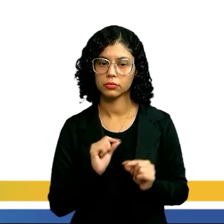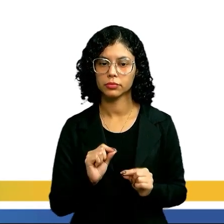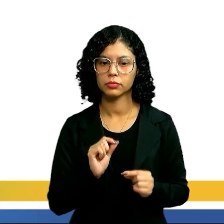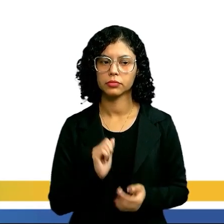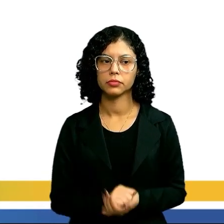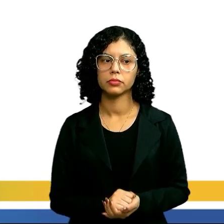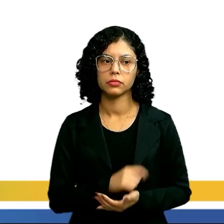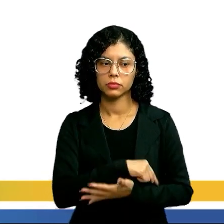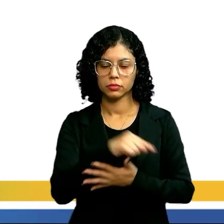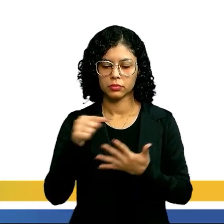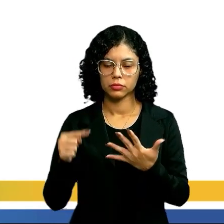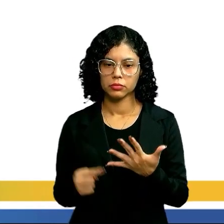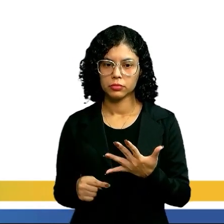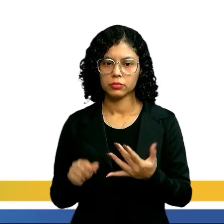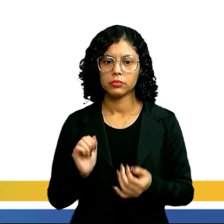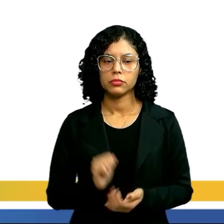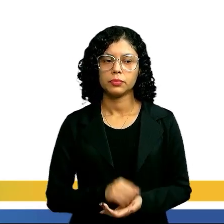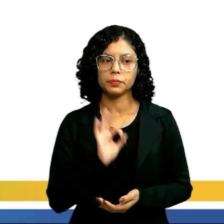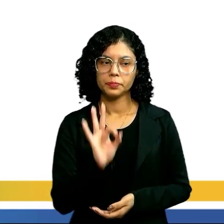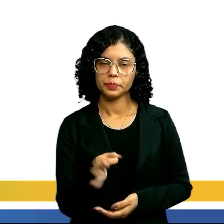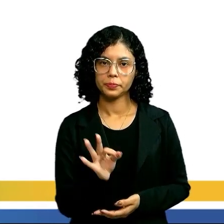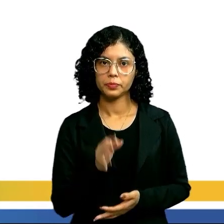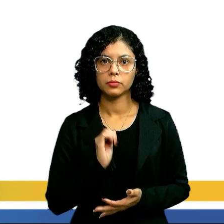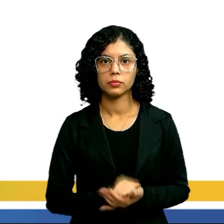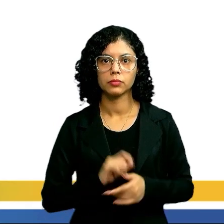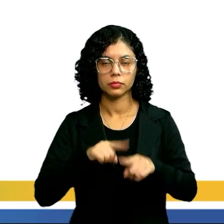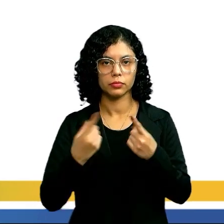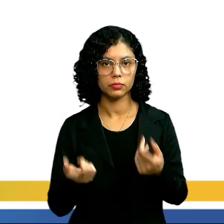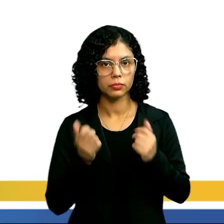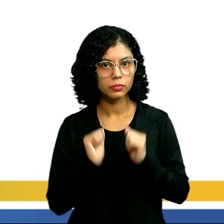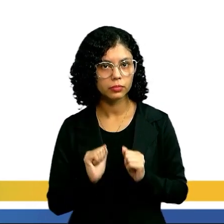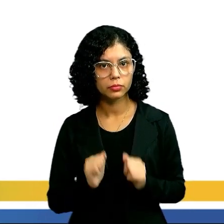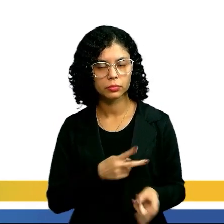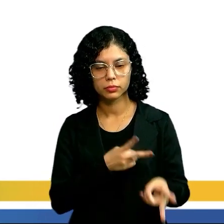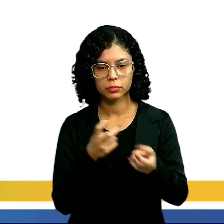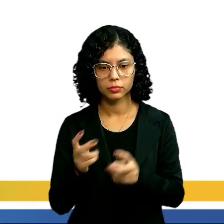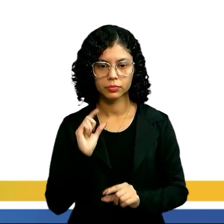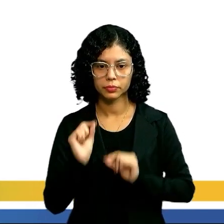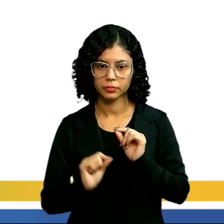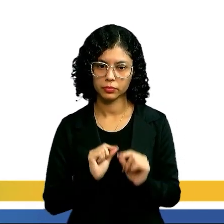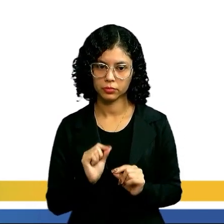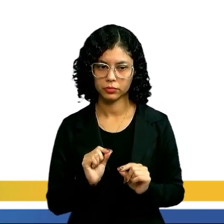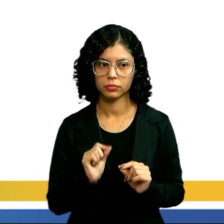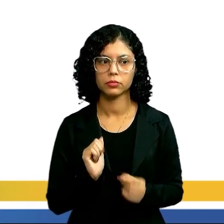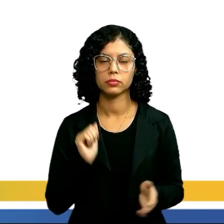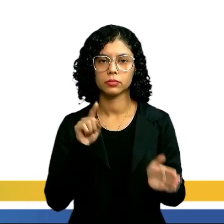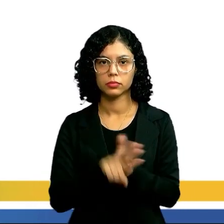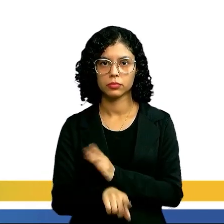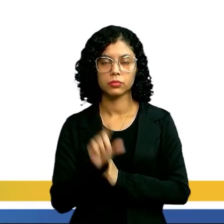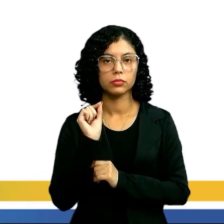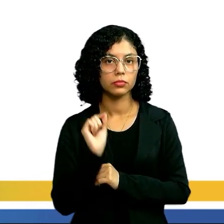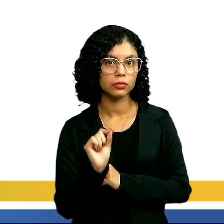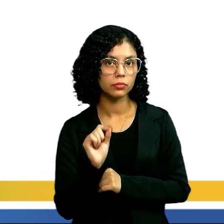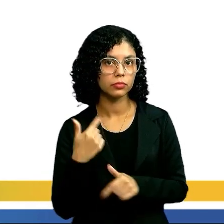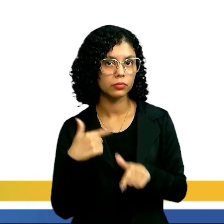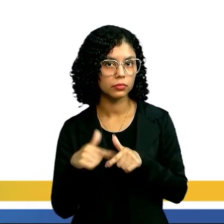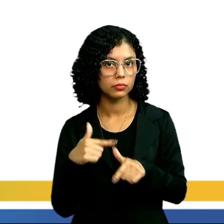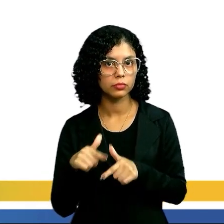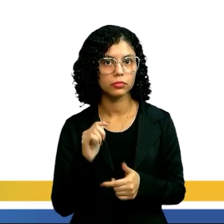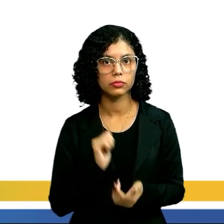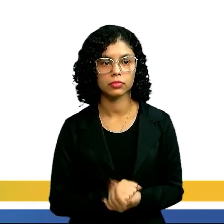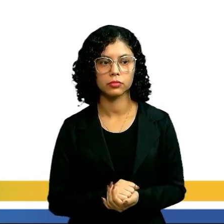as 5 alternativas, certo? Porém, podemos observar aí na questão que nós estamos trabalhando